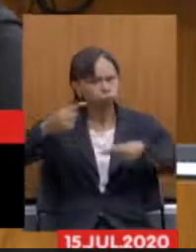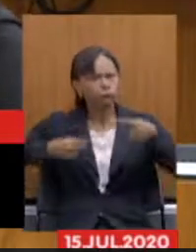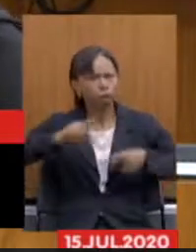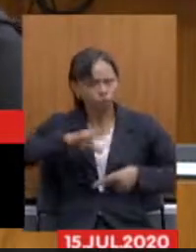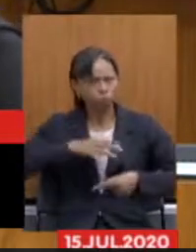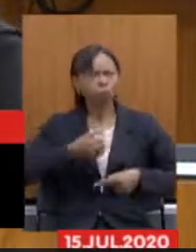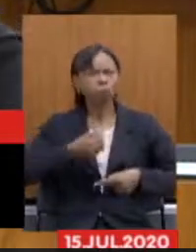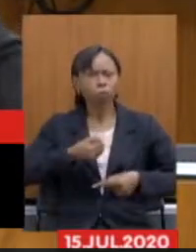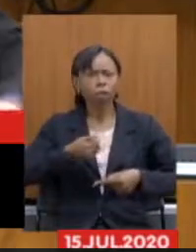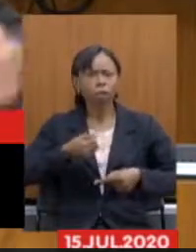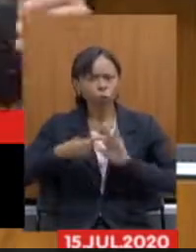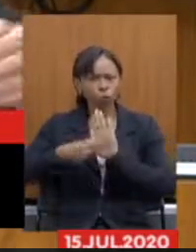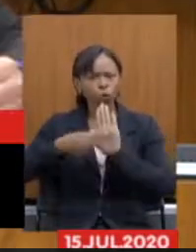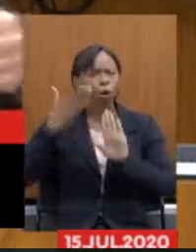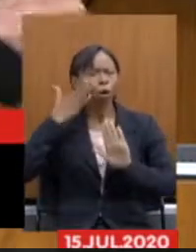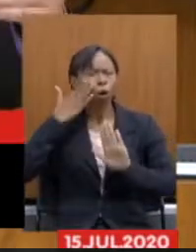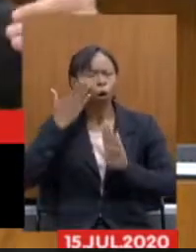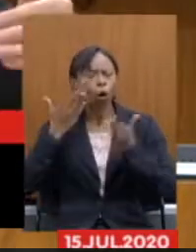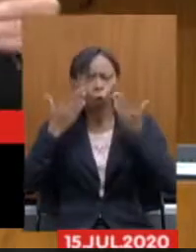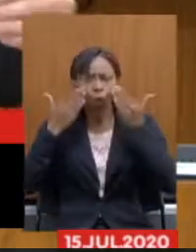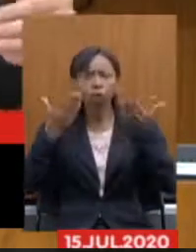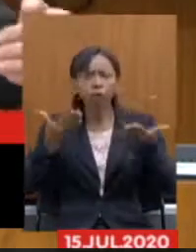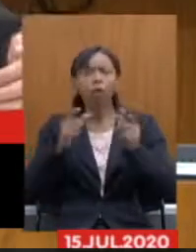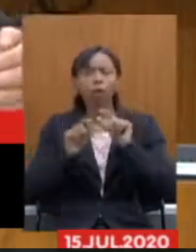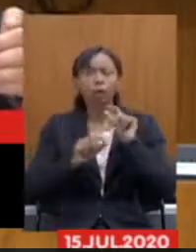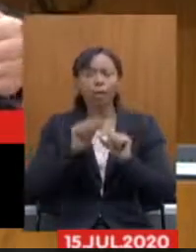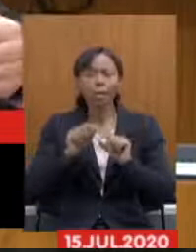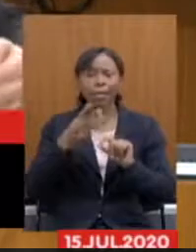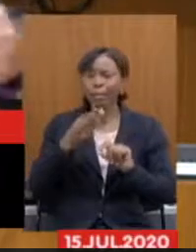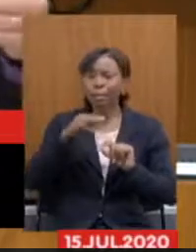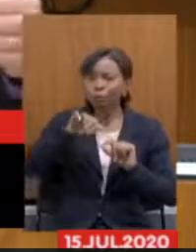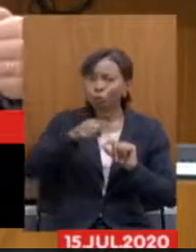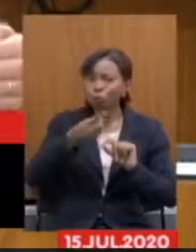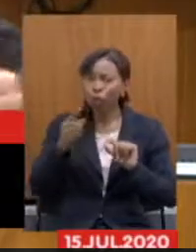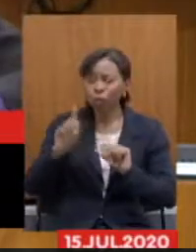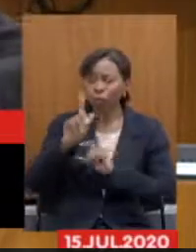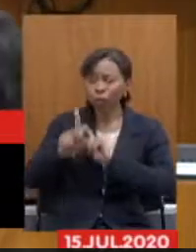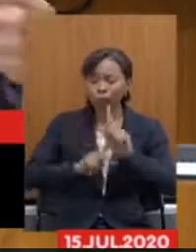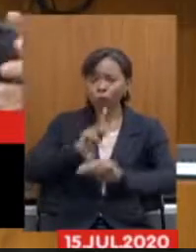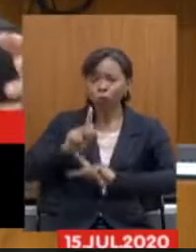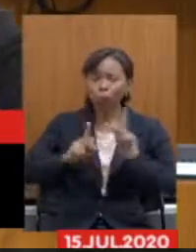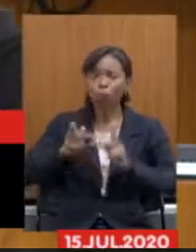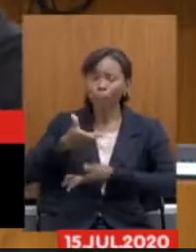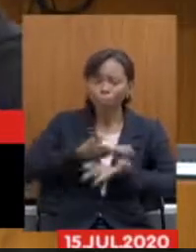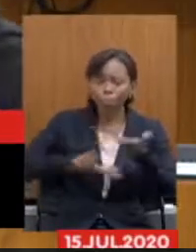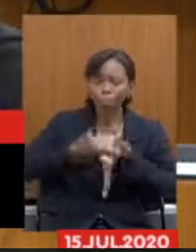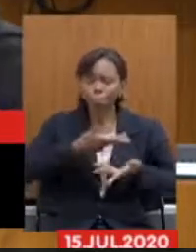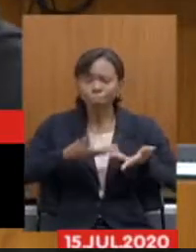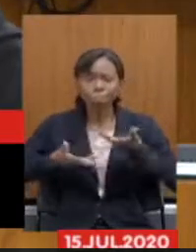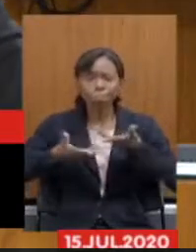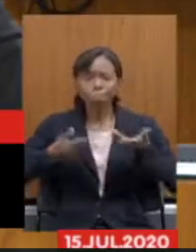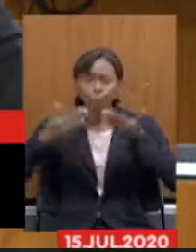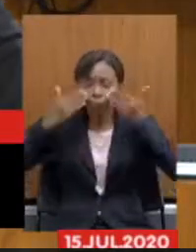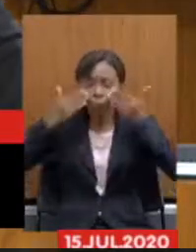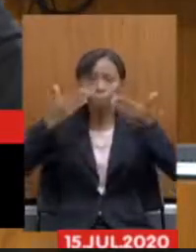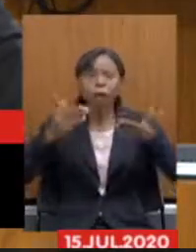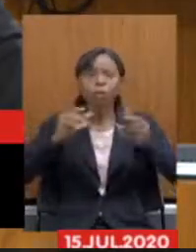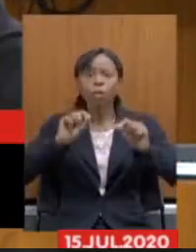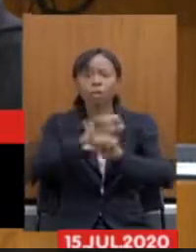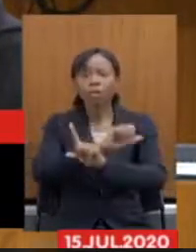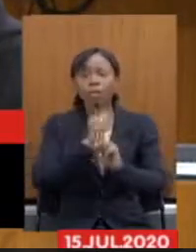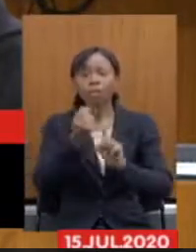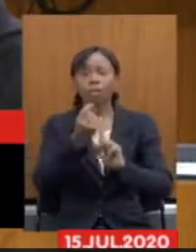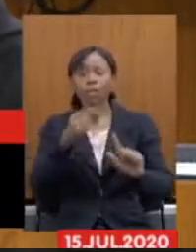servidor como eu, os parênteses, as milhões de pessoas que estão diretamente envolvidas nisso, têm que mostrar para a sociedade